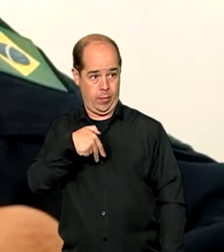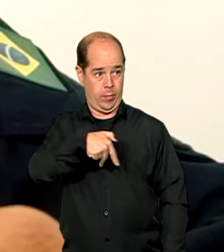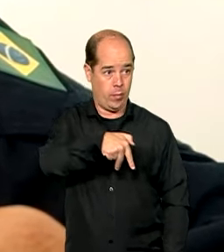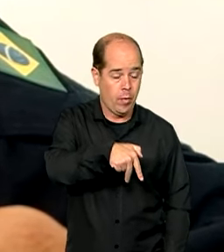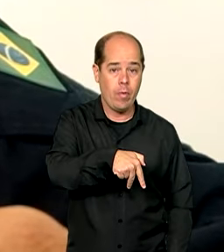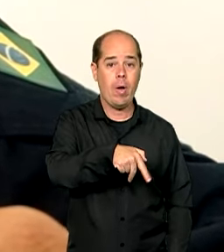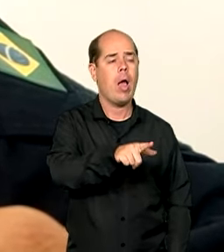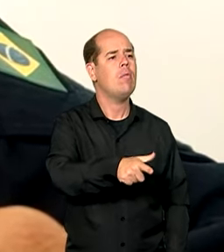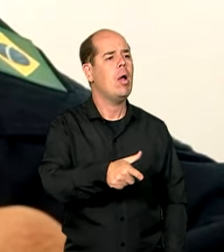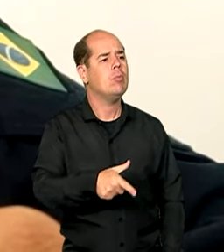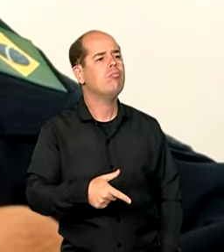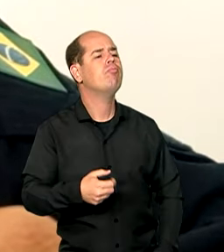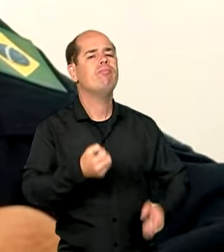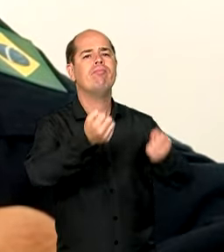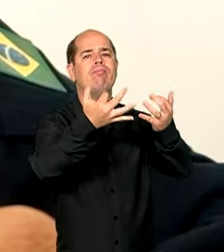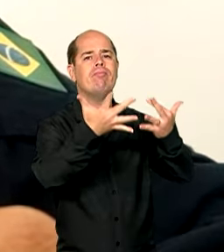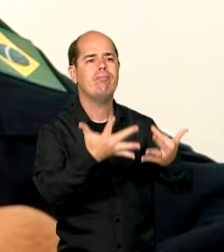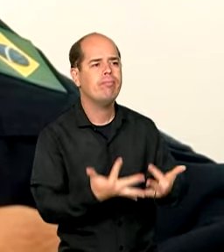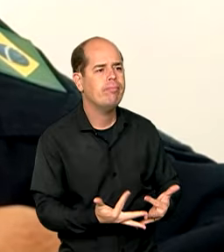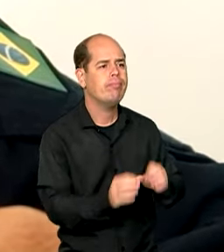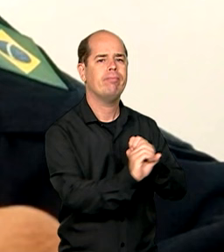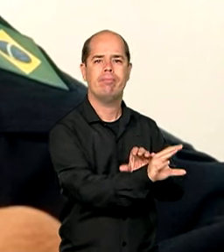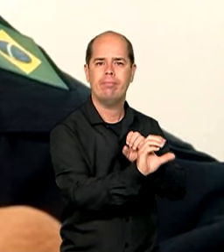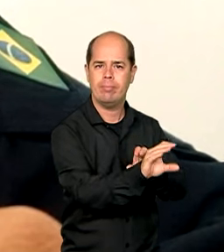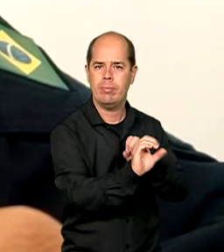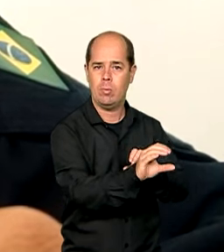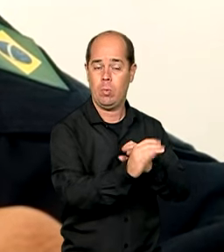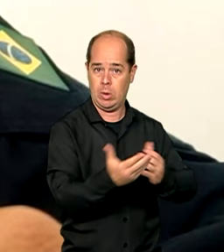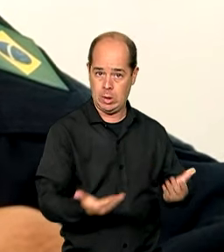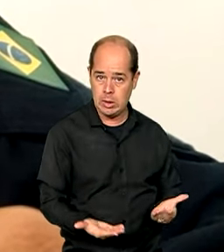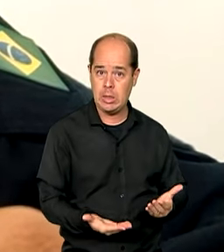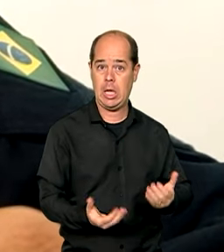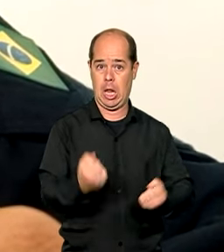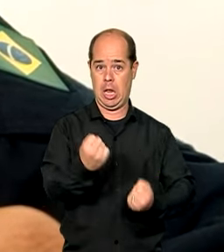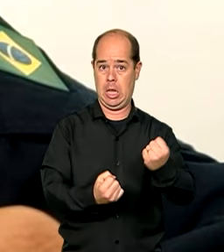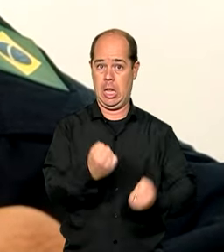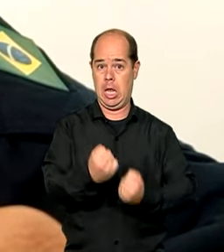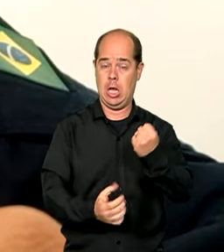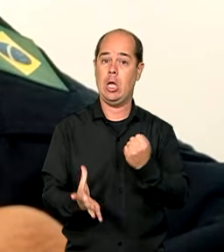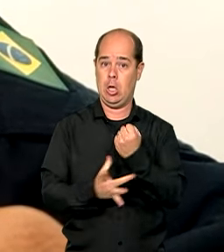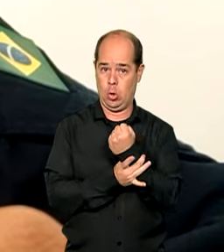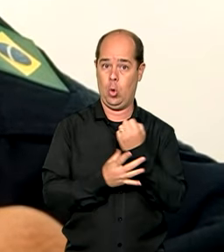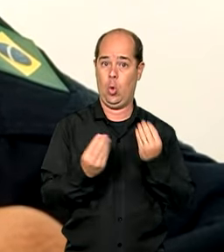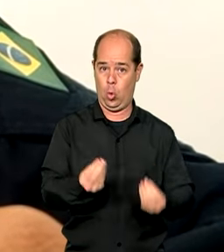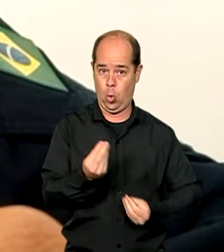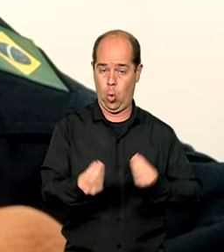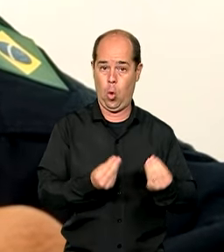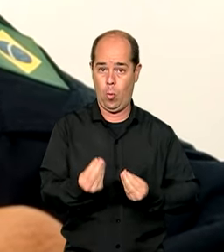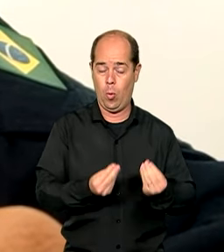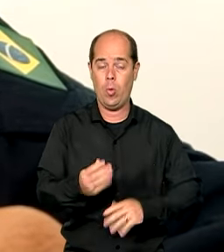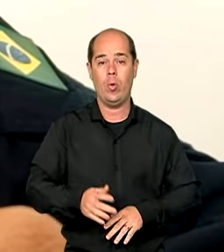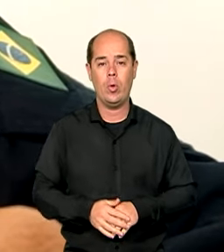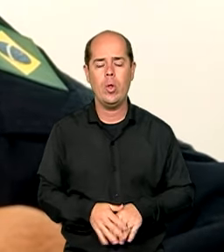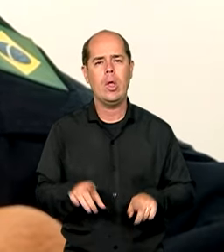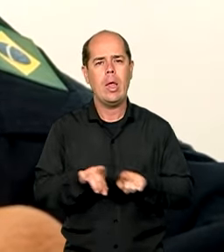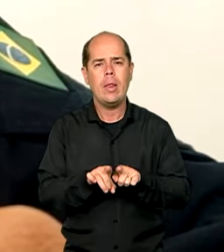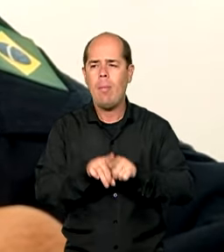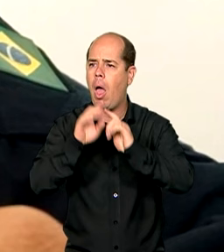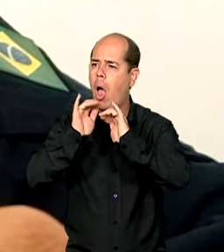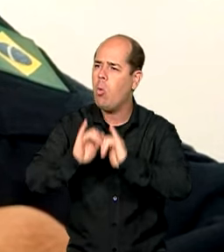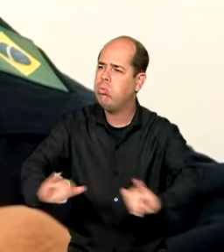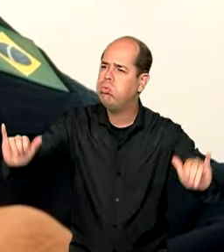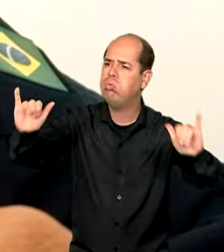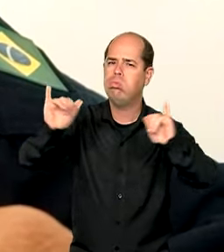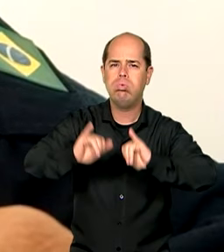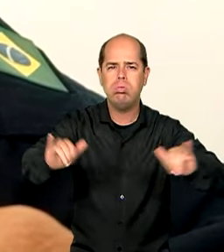para dar uma palavra sobre a educação por trânsito. Nós vamos fazer um trabalho de divulgação também de